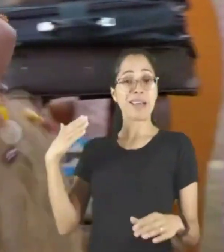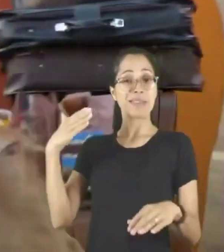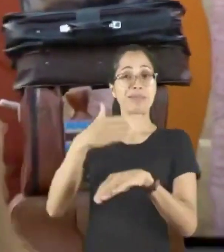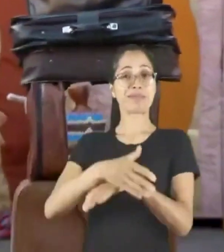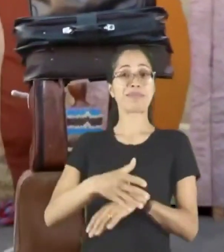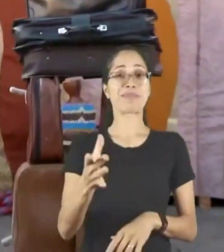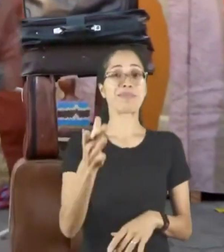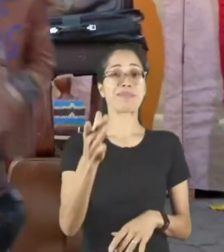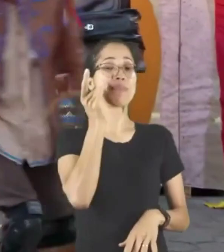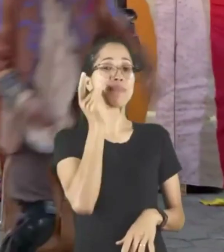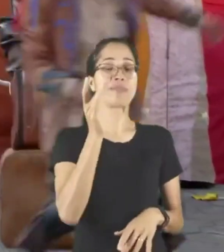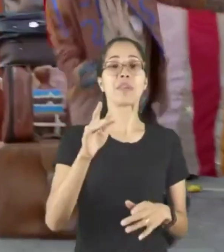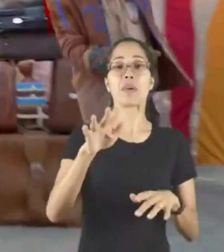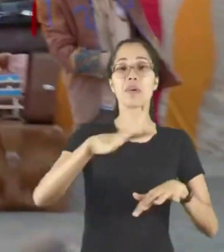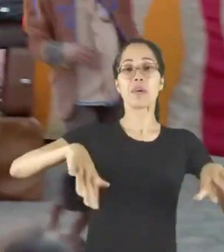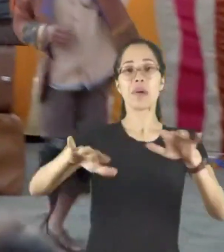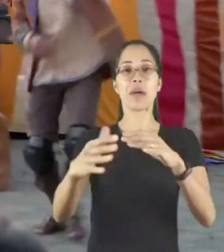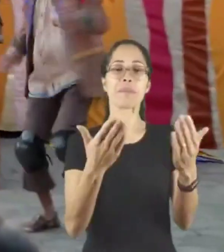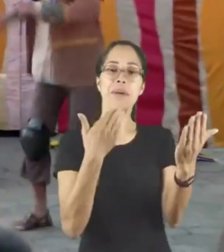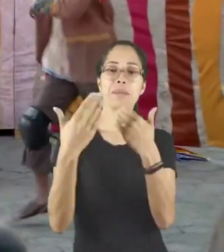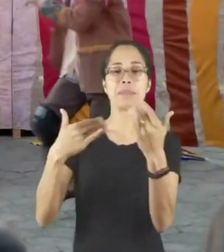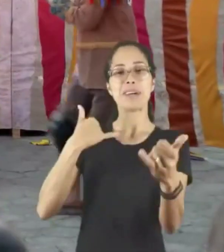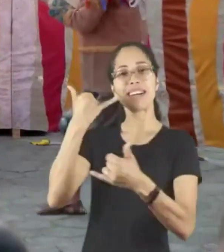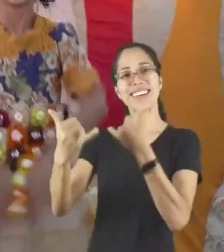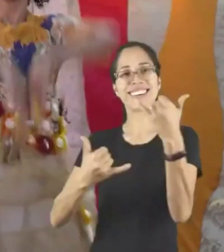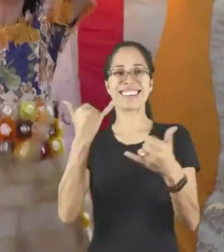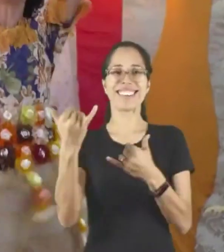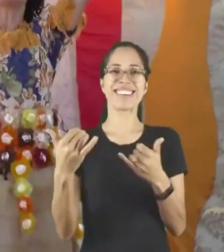performar e brincar com quem estava chegando.